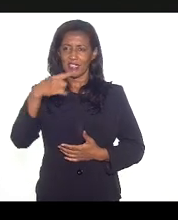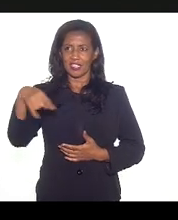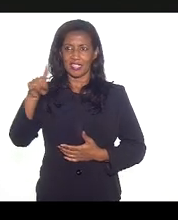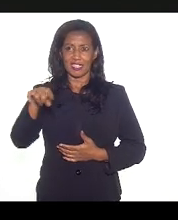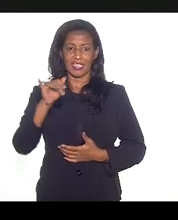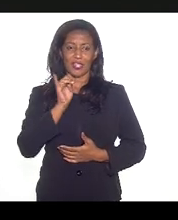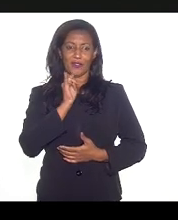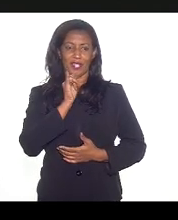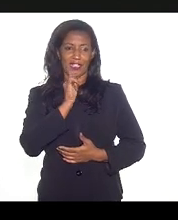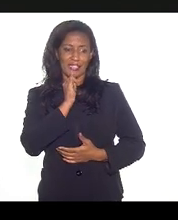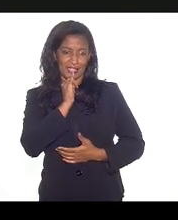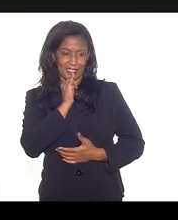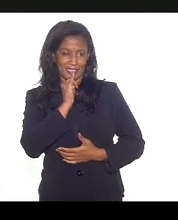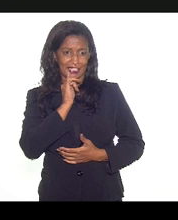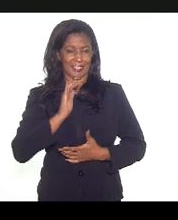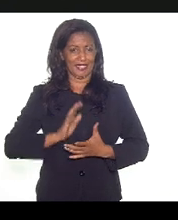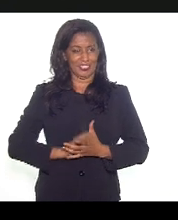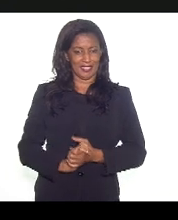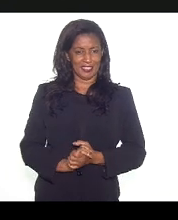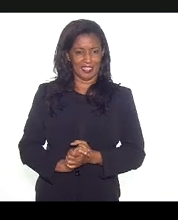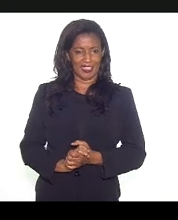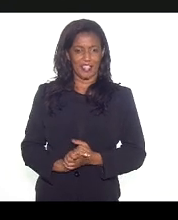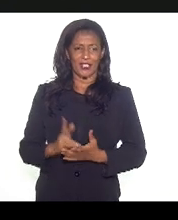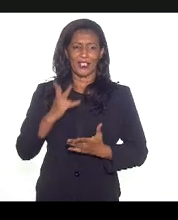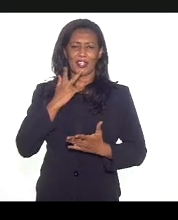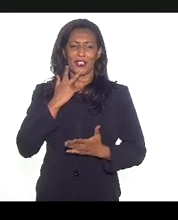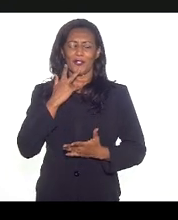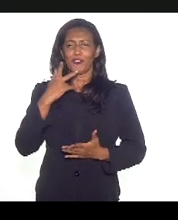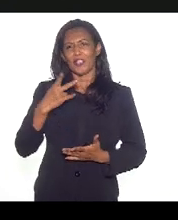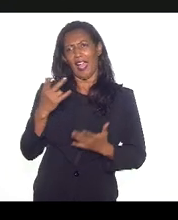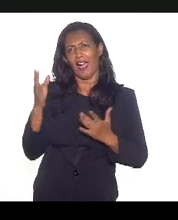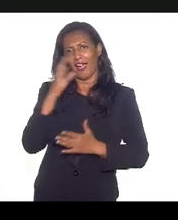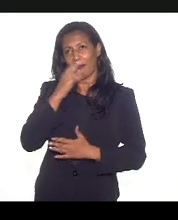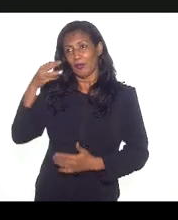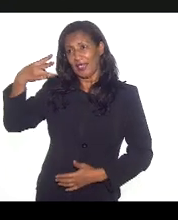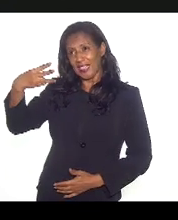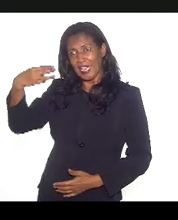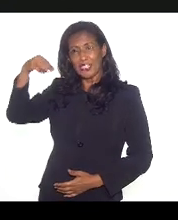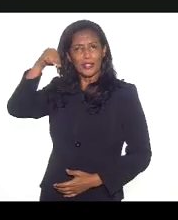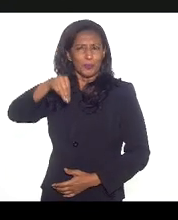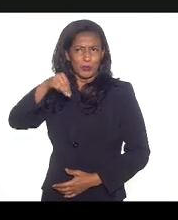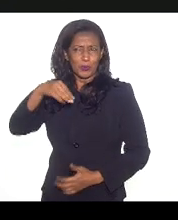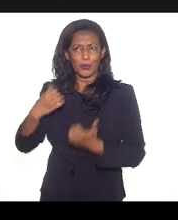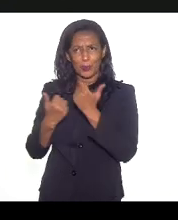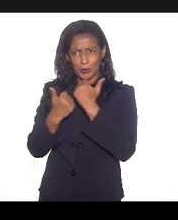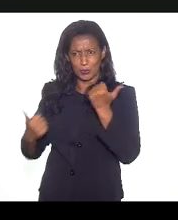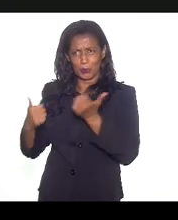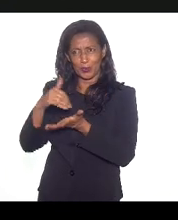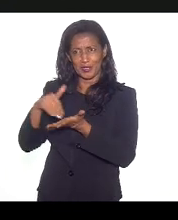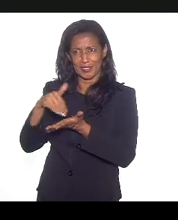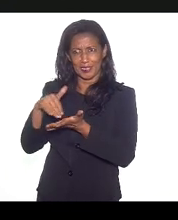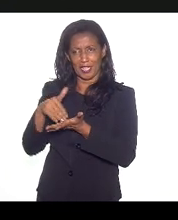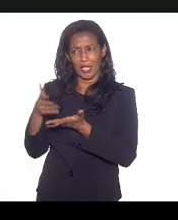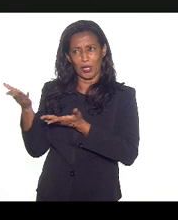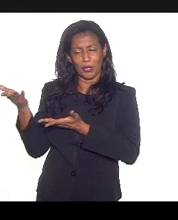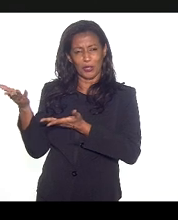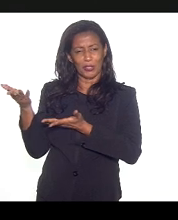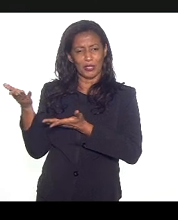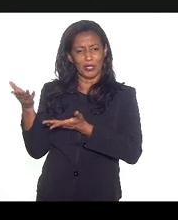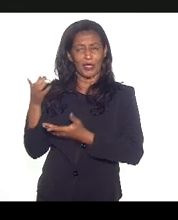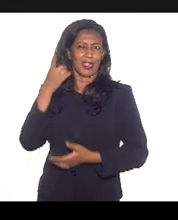chateados, eu vou dar a palavra, vou dar três minutinhos aqui, subsecretário, para o nosso